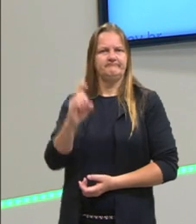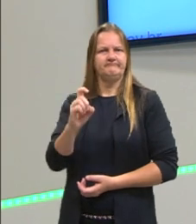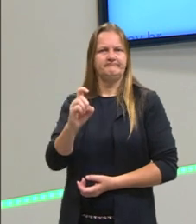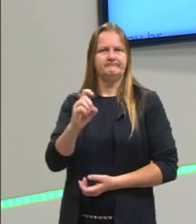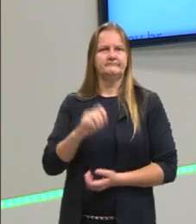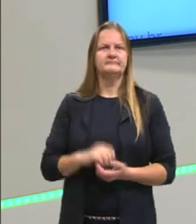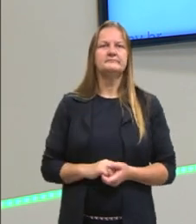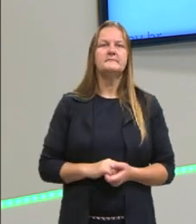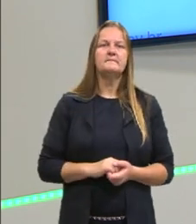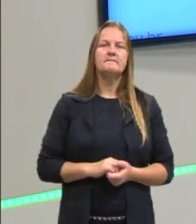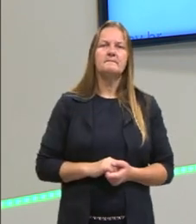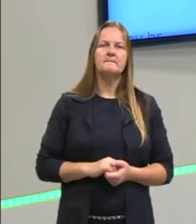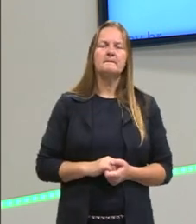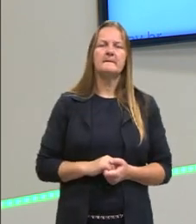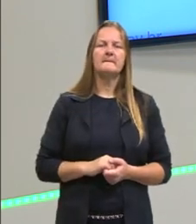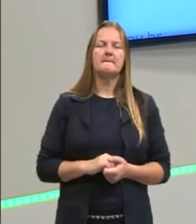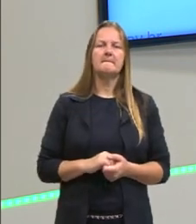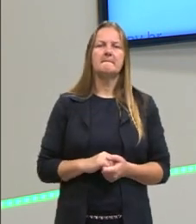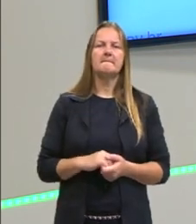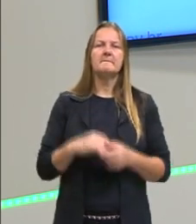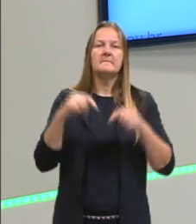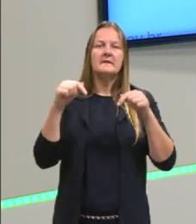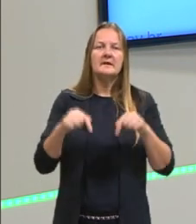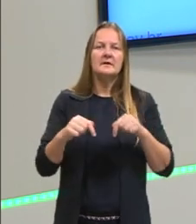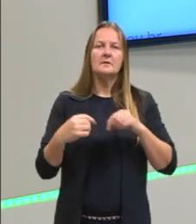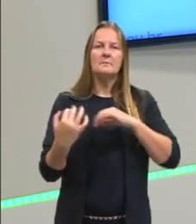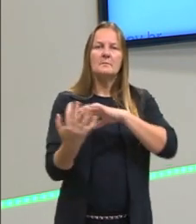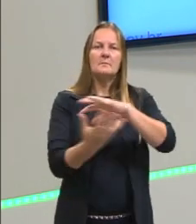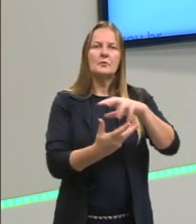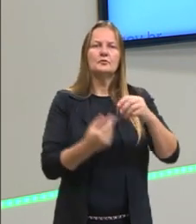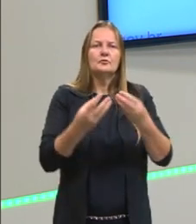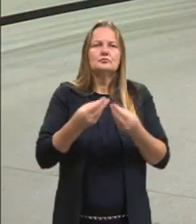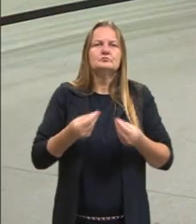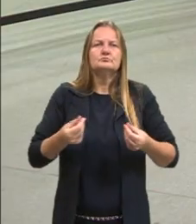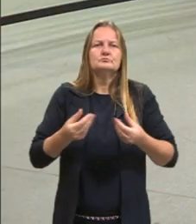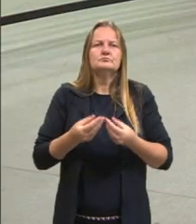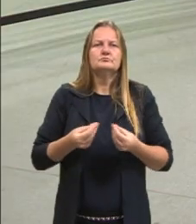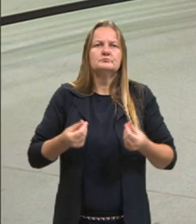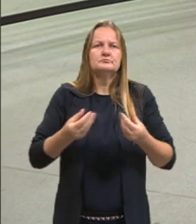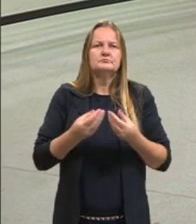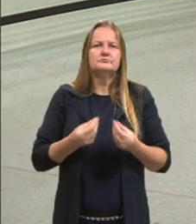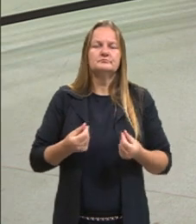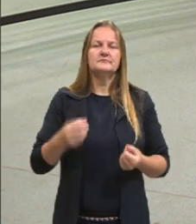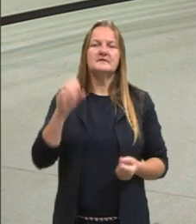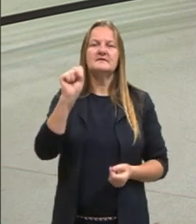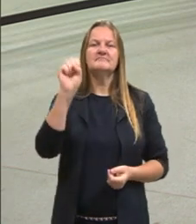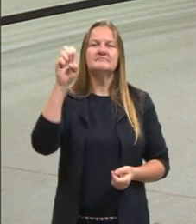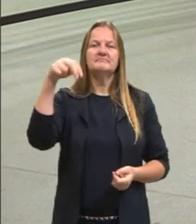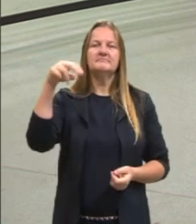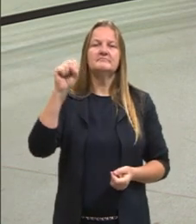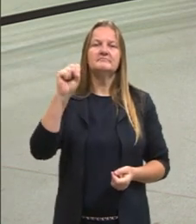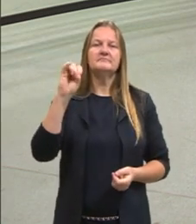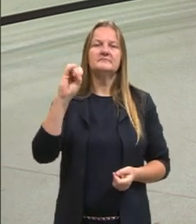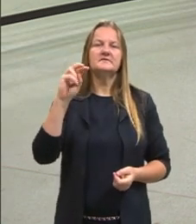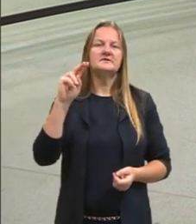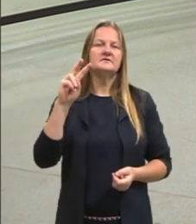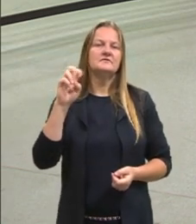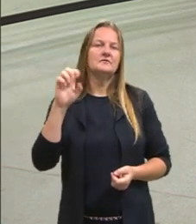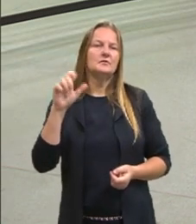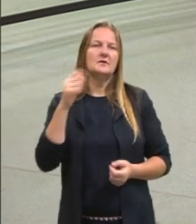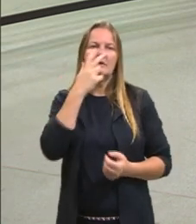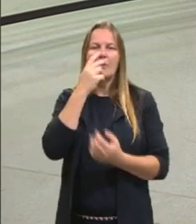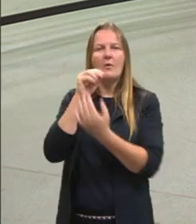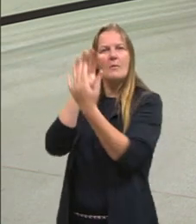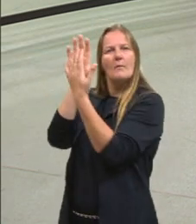E este mundo que nós estamos aqui, esse mundo sensível, esse mundo que nós vemos, é uma cópia